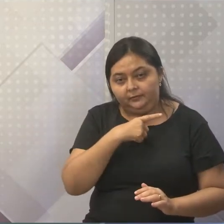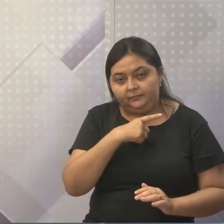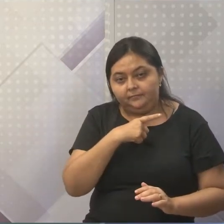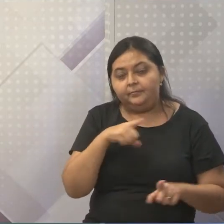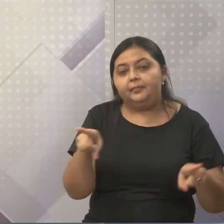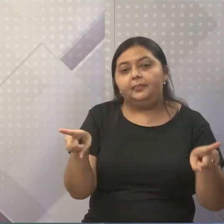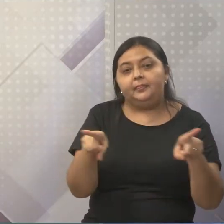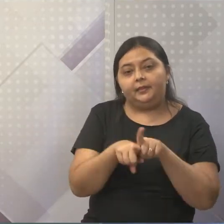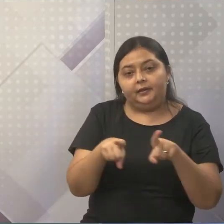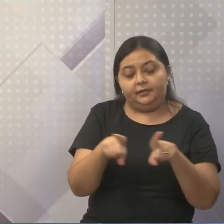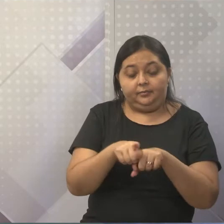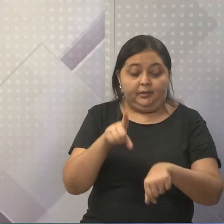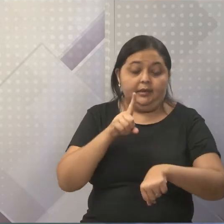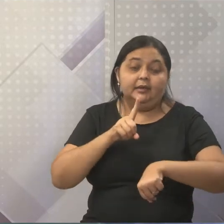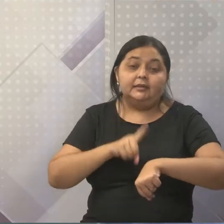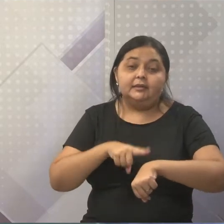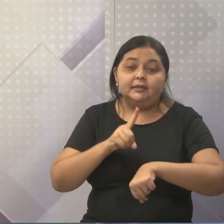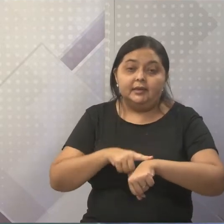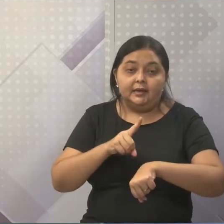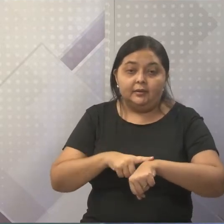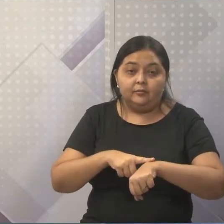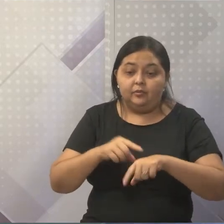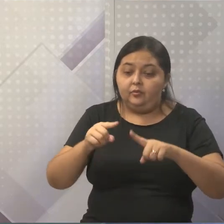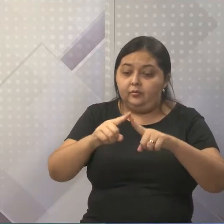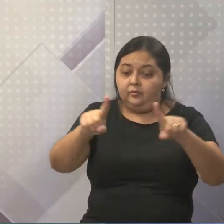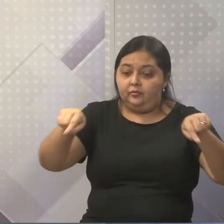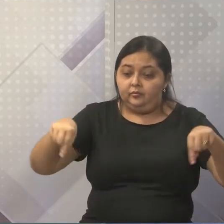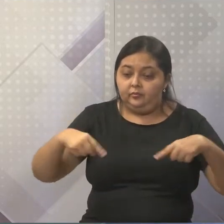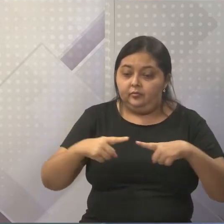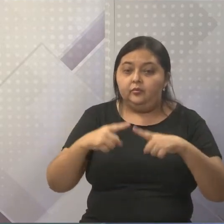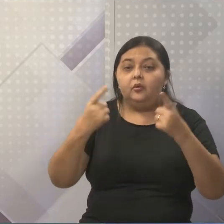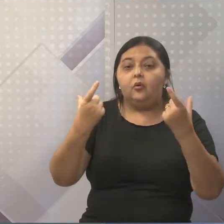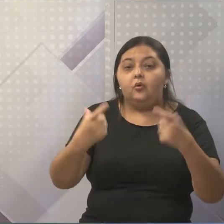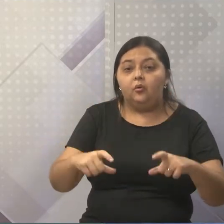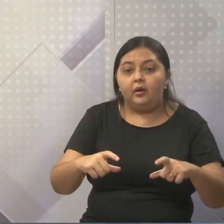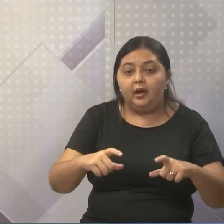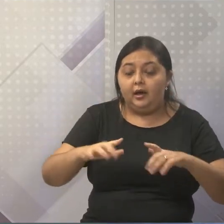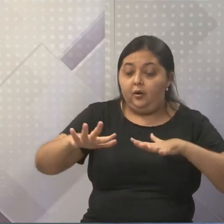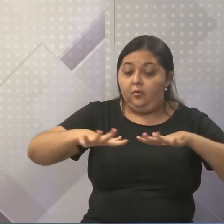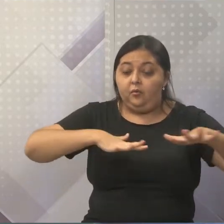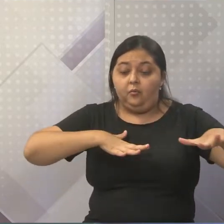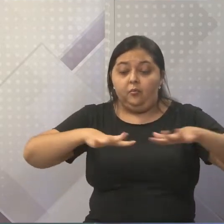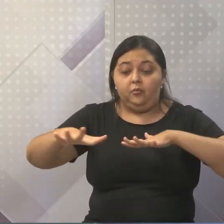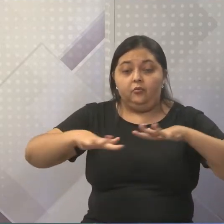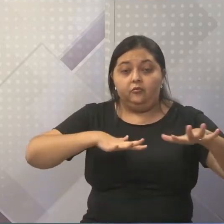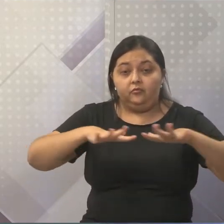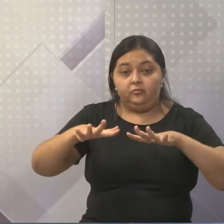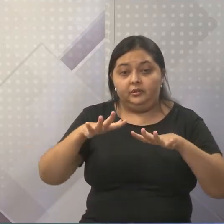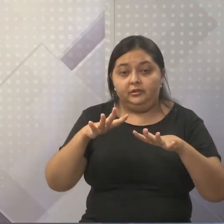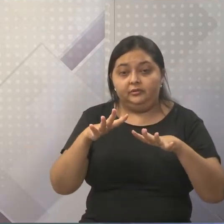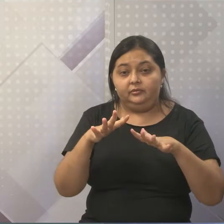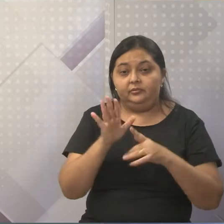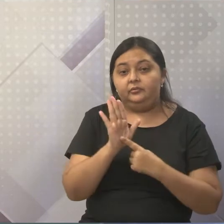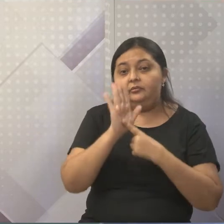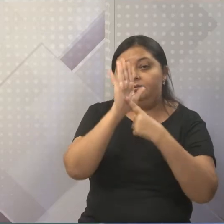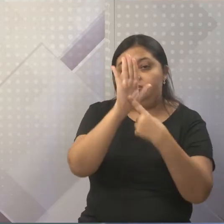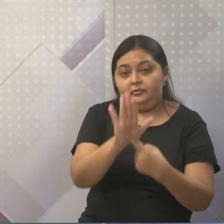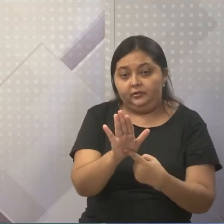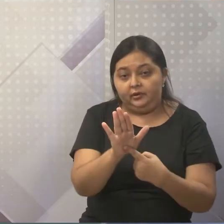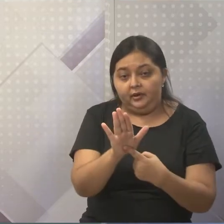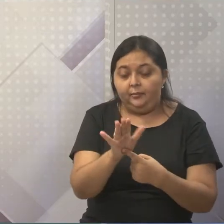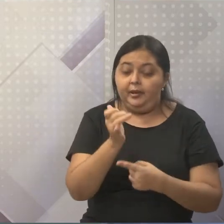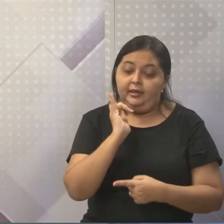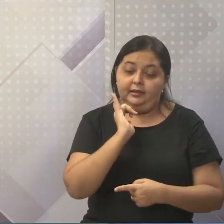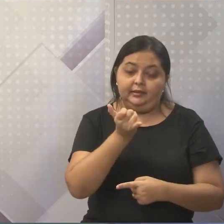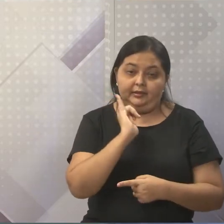você tem a noção de tempo, a noção de espaço, a ação desenvolvida no campo. Mas, dentro dessa